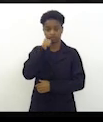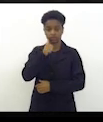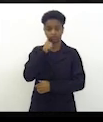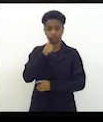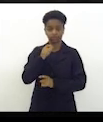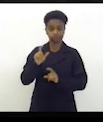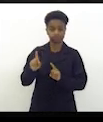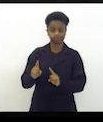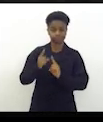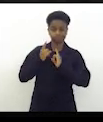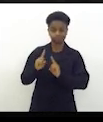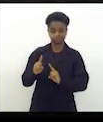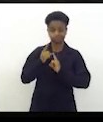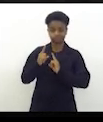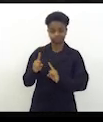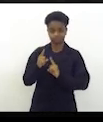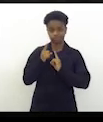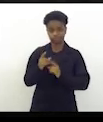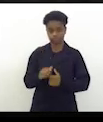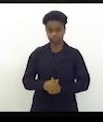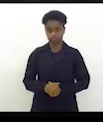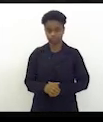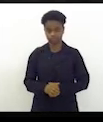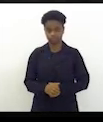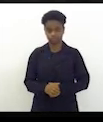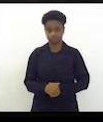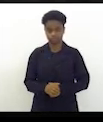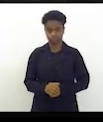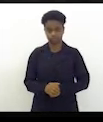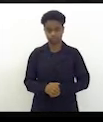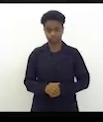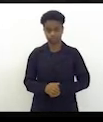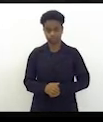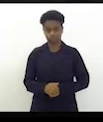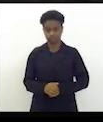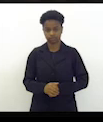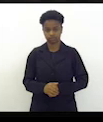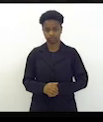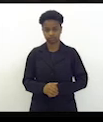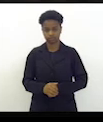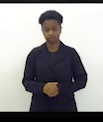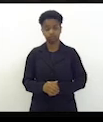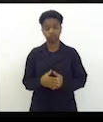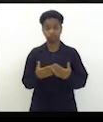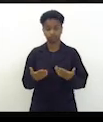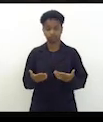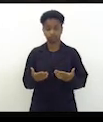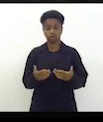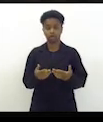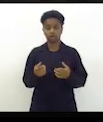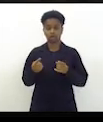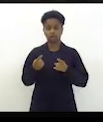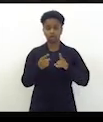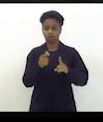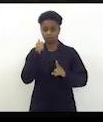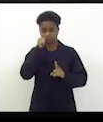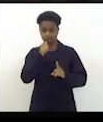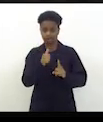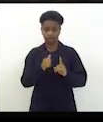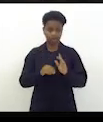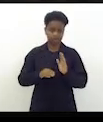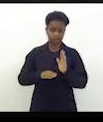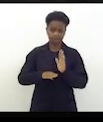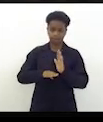agressoras cibernéticas contra a deputada estadual índia que casos contra mulheres vem aumentando isso não é